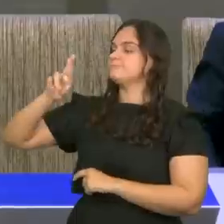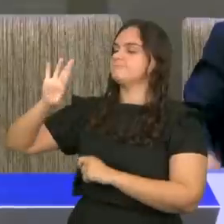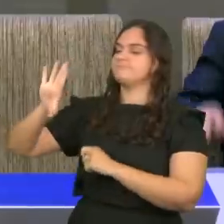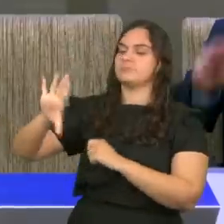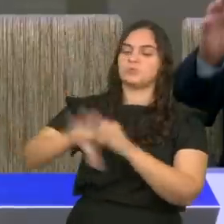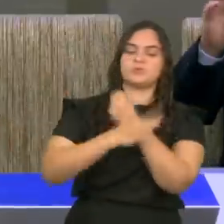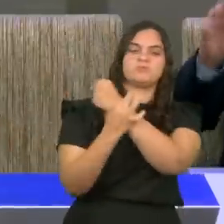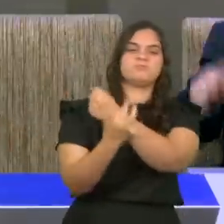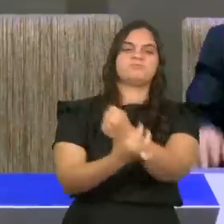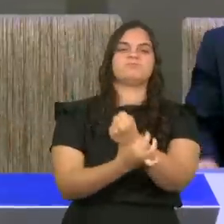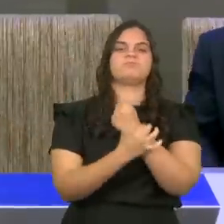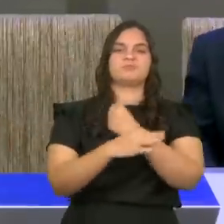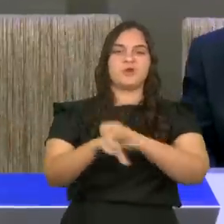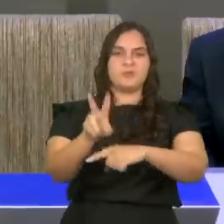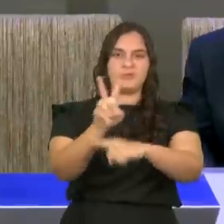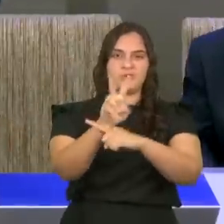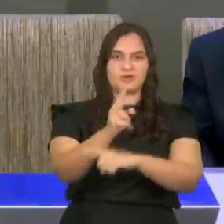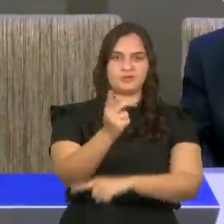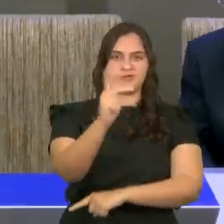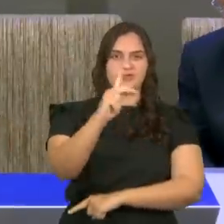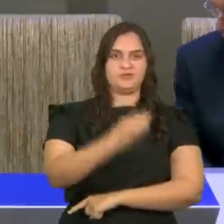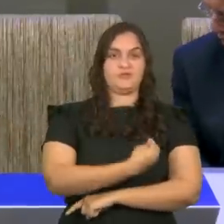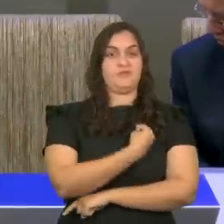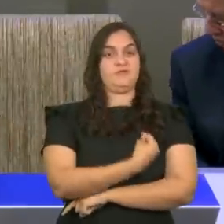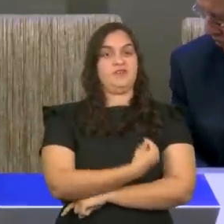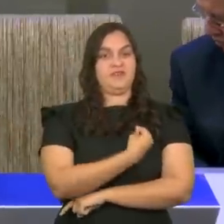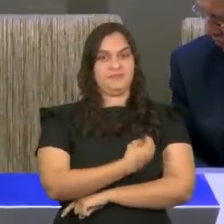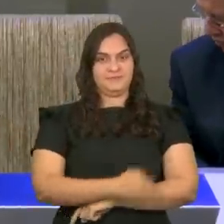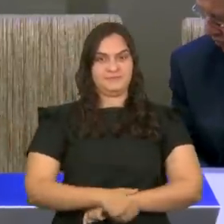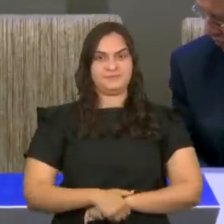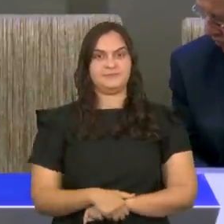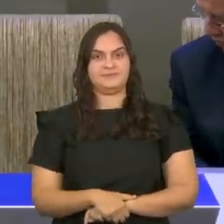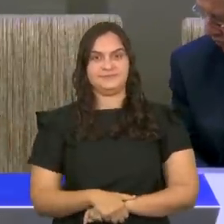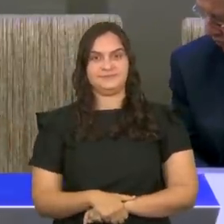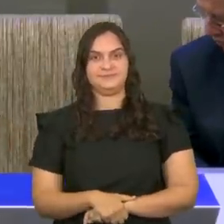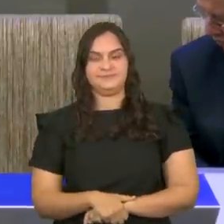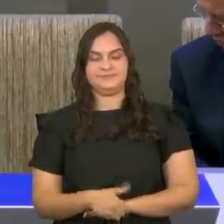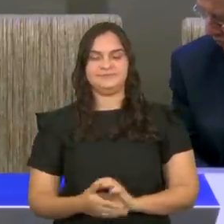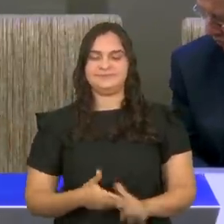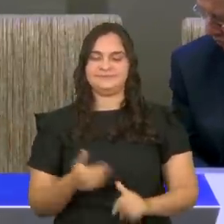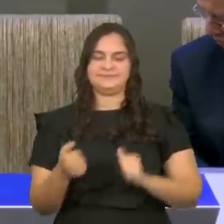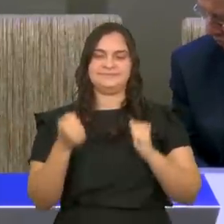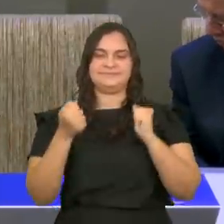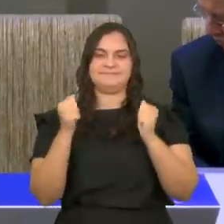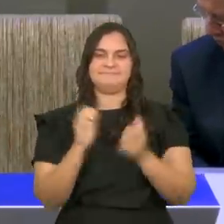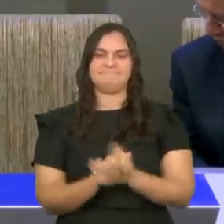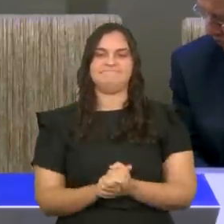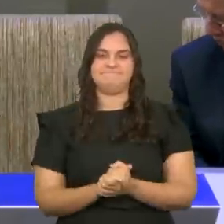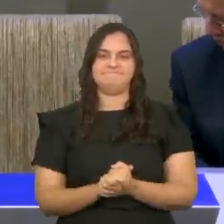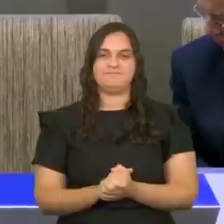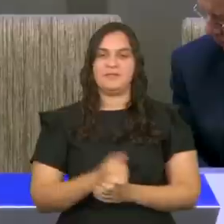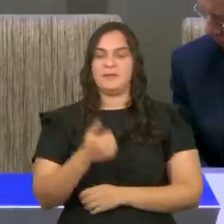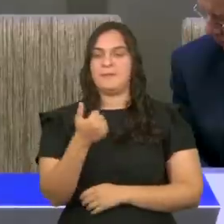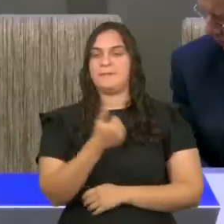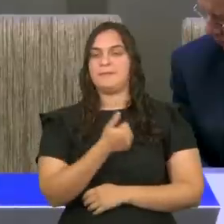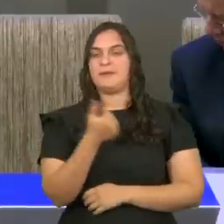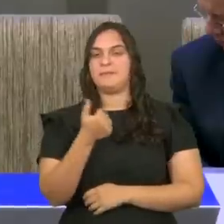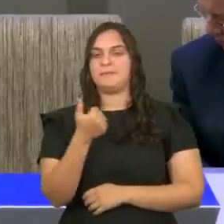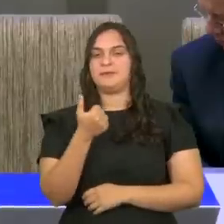estendida sobre a tua vida. Aleluia! No primeiro livro do profeta Samuel,